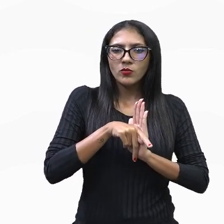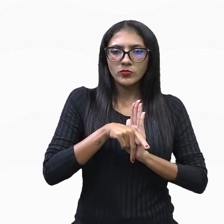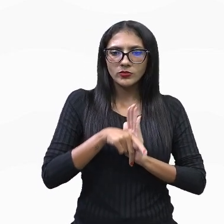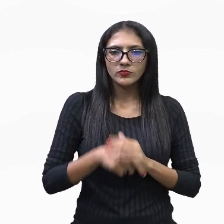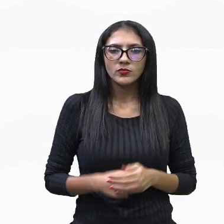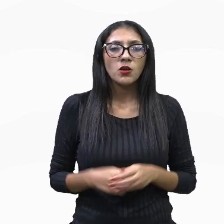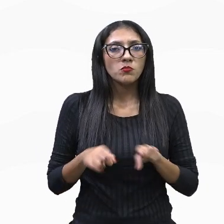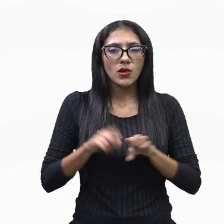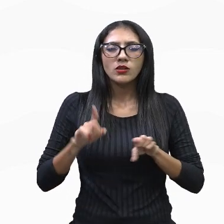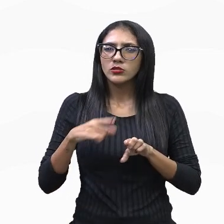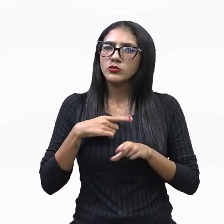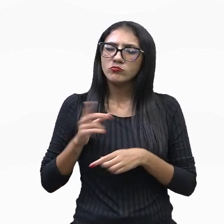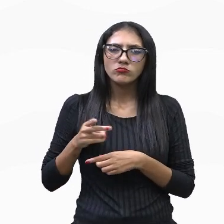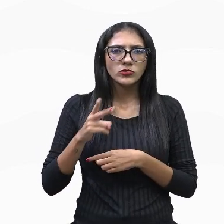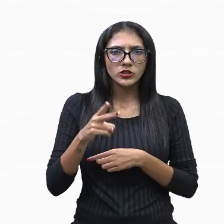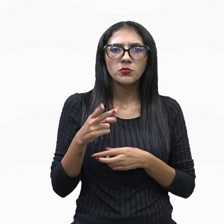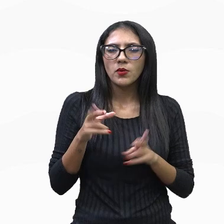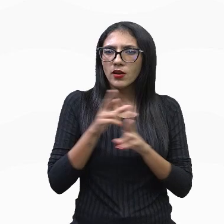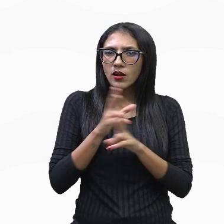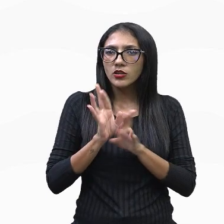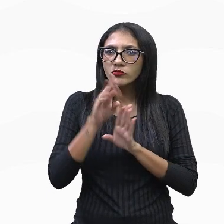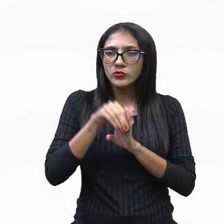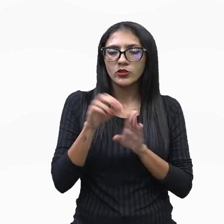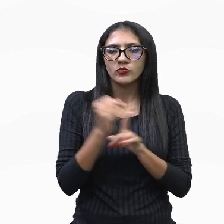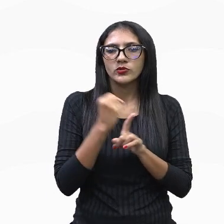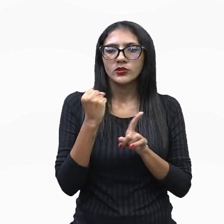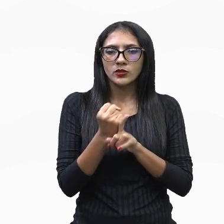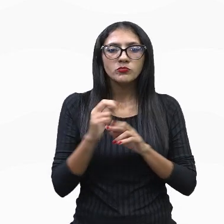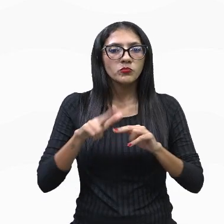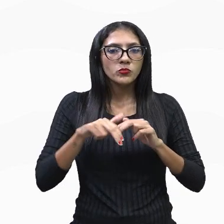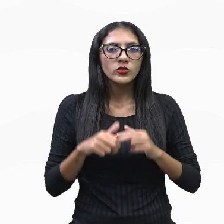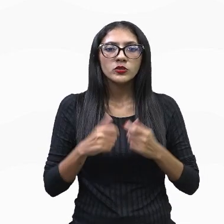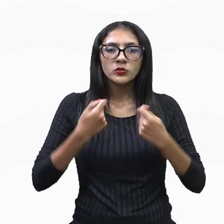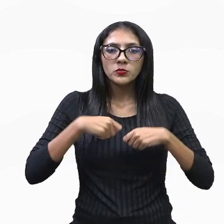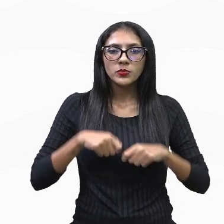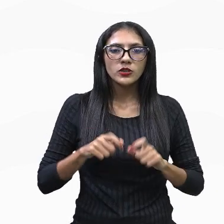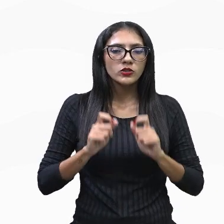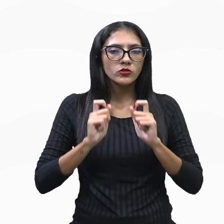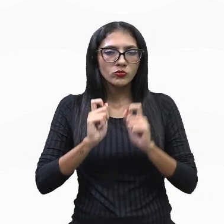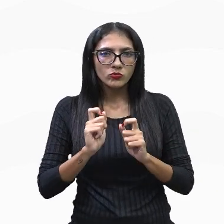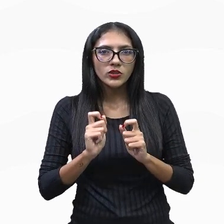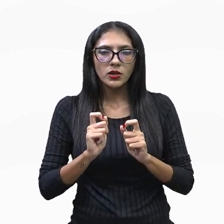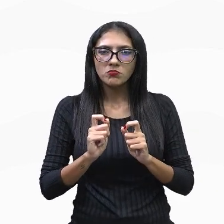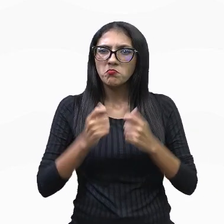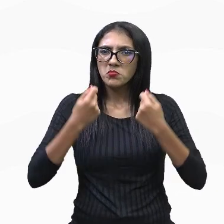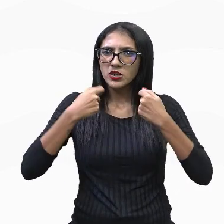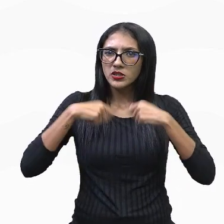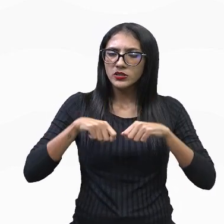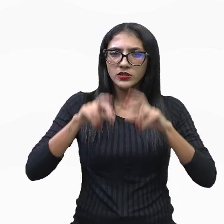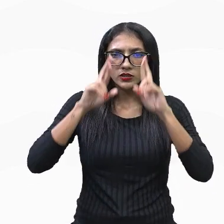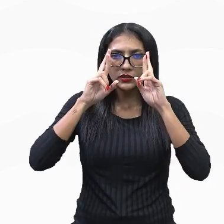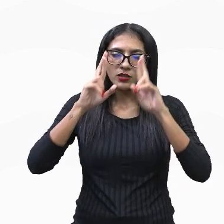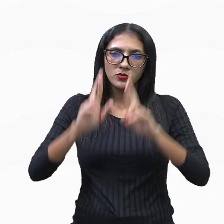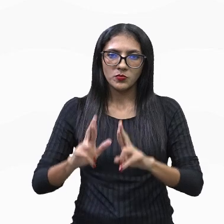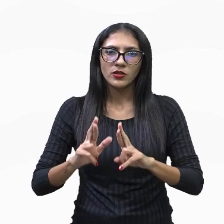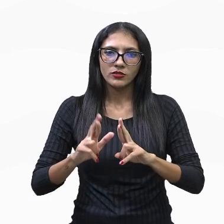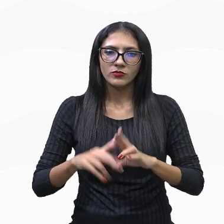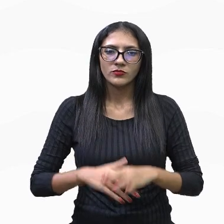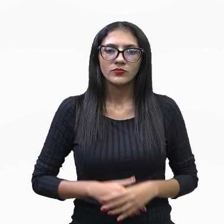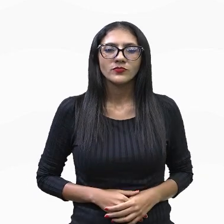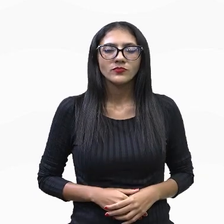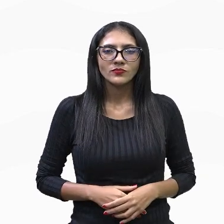cambiantes, perfeito? Então, e que precisam, merecem o respeito,